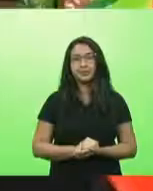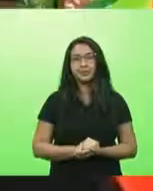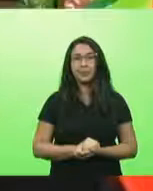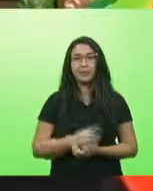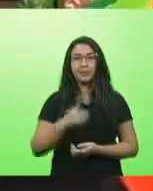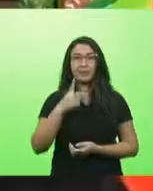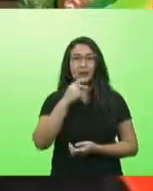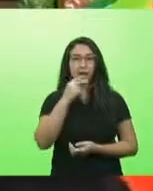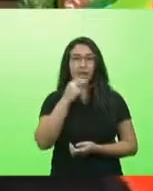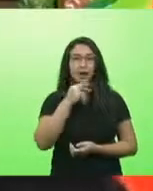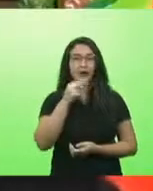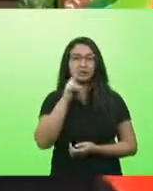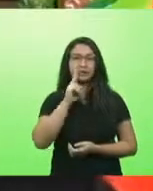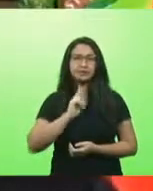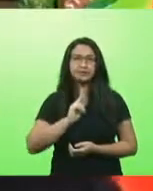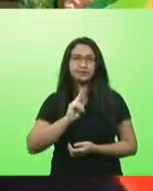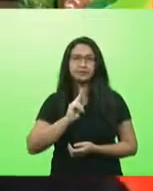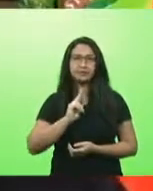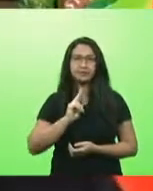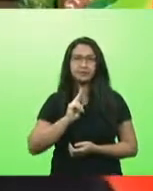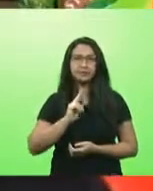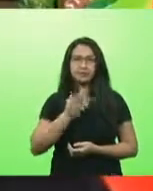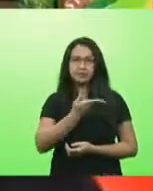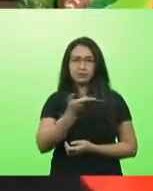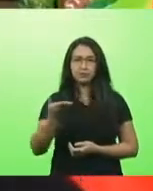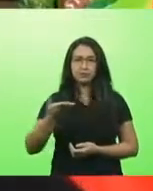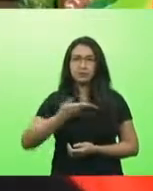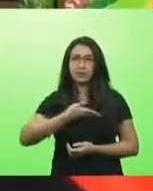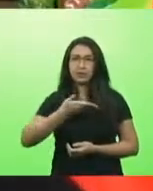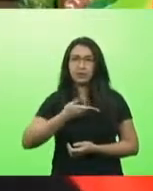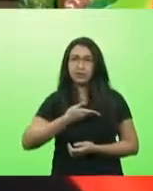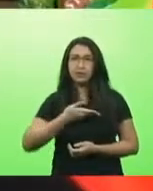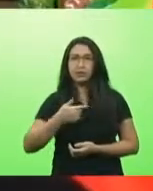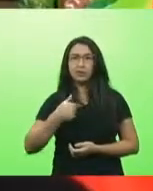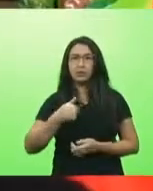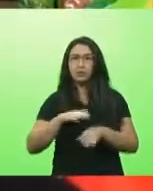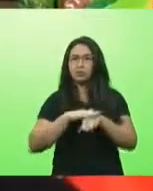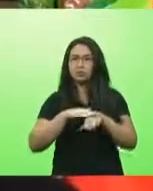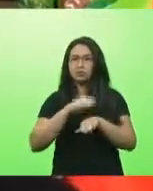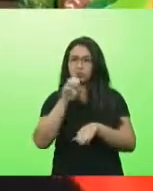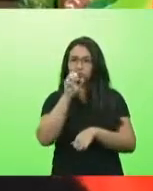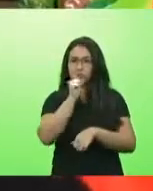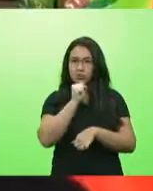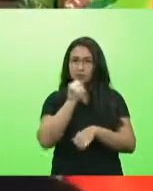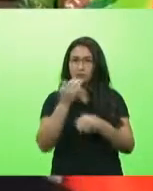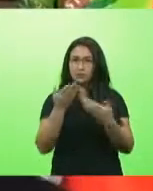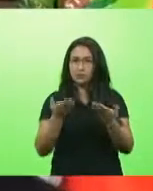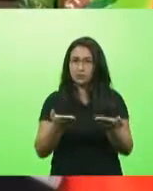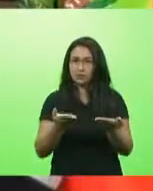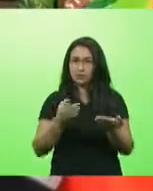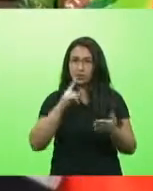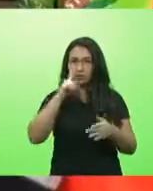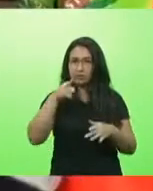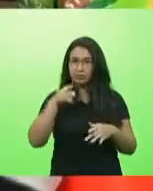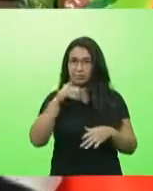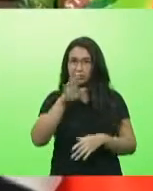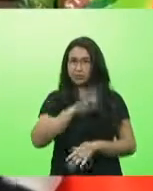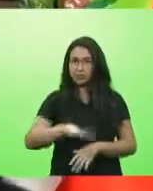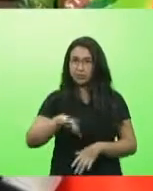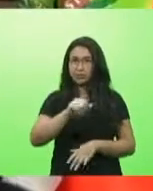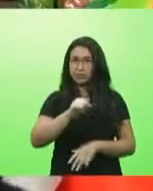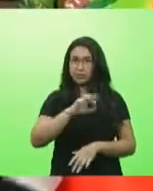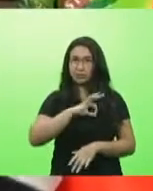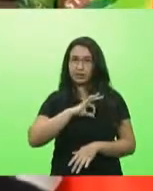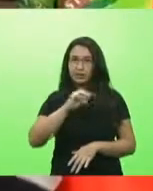Kendi e os colegas eu conversei rapidamente com o comandante geral da polícia militar e